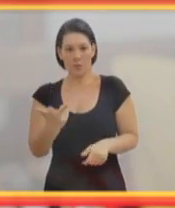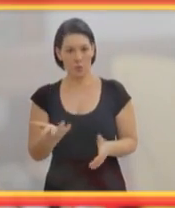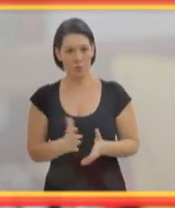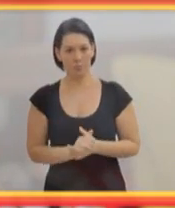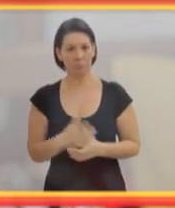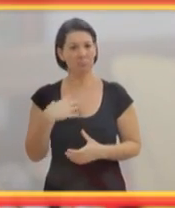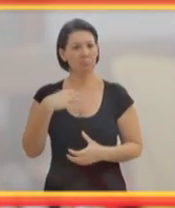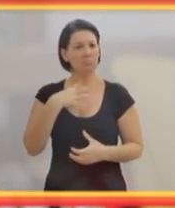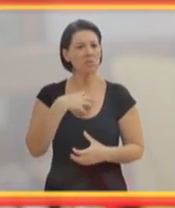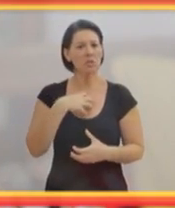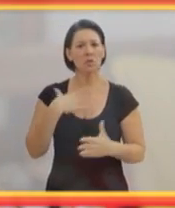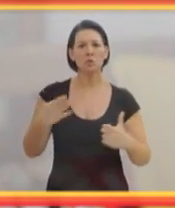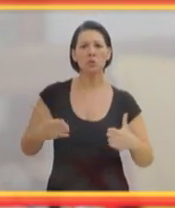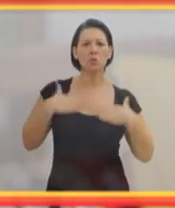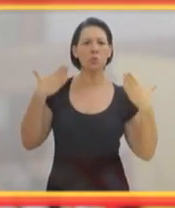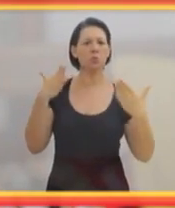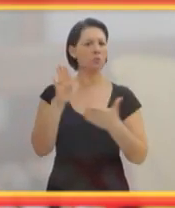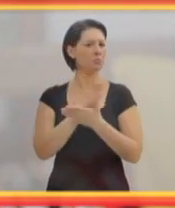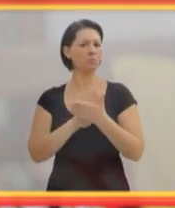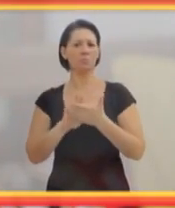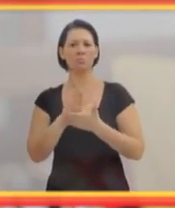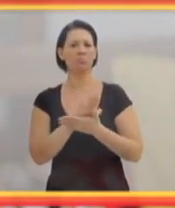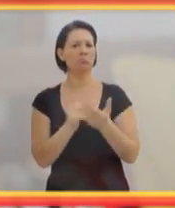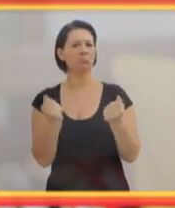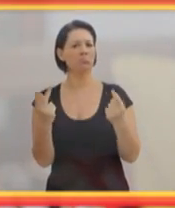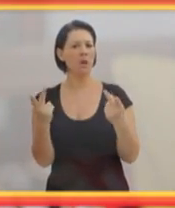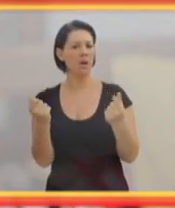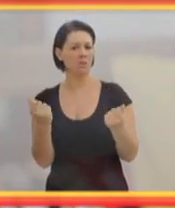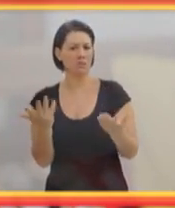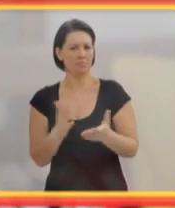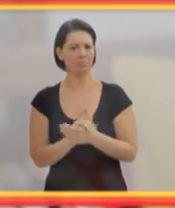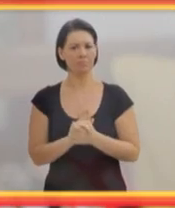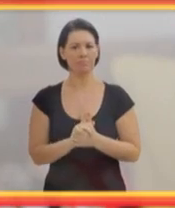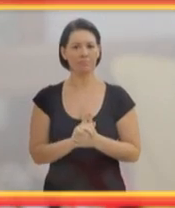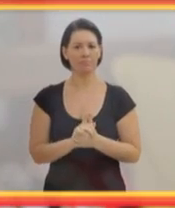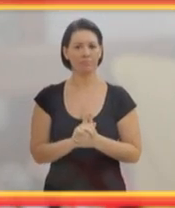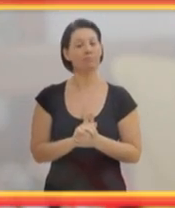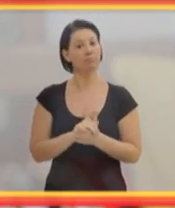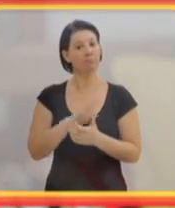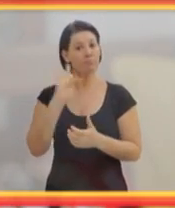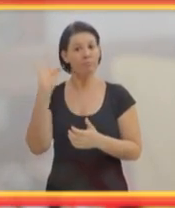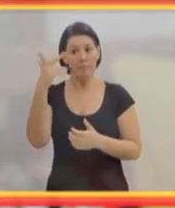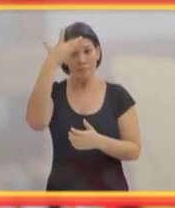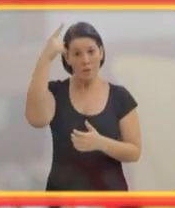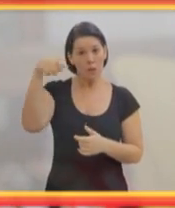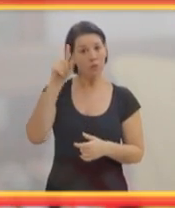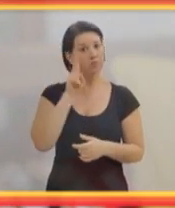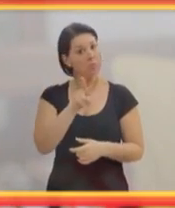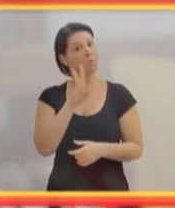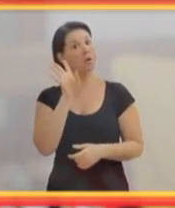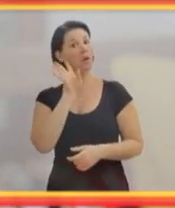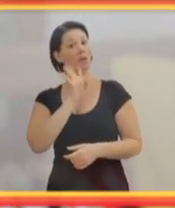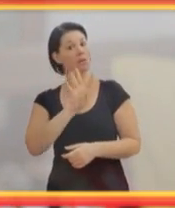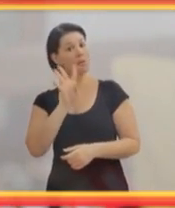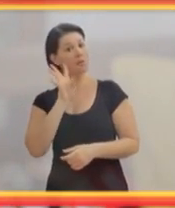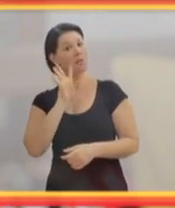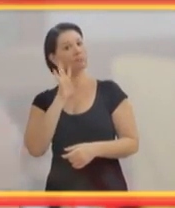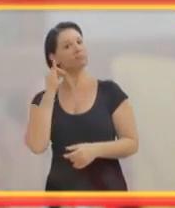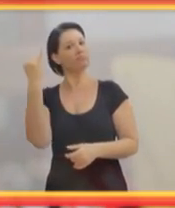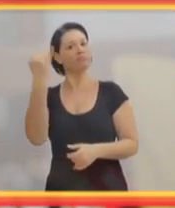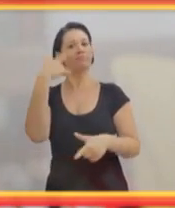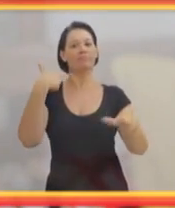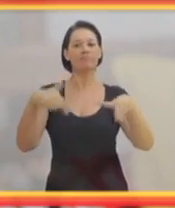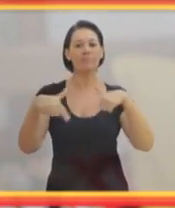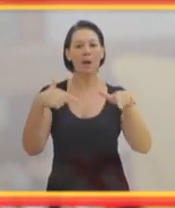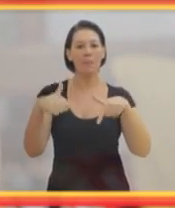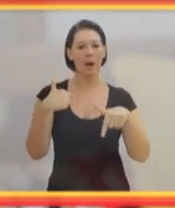vi, nunca senti nenhum, um susto nenhum, nada. Pelo contrário, elas